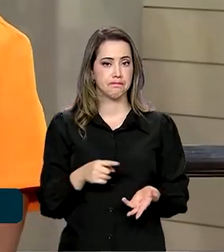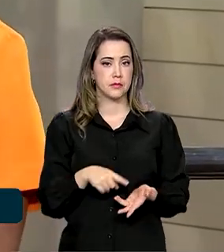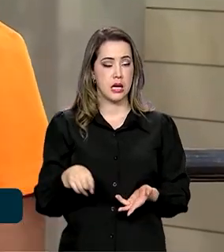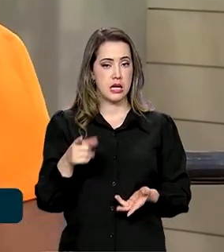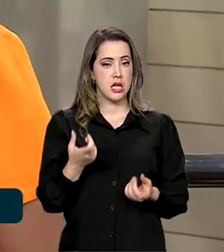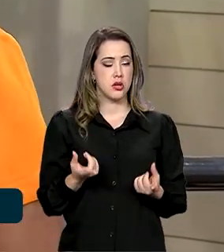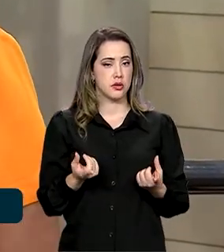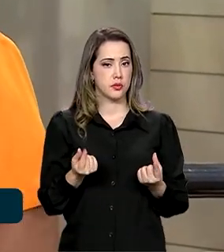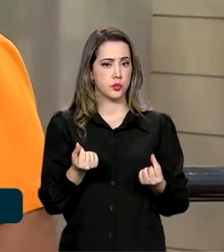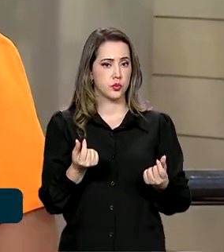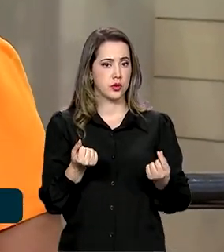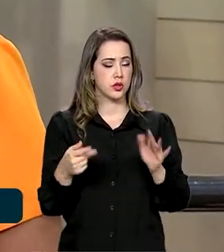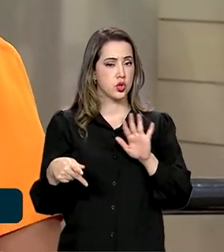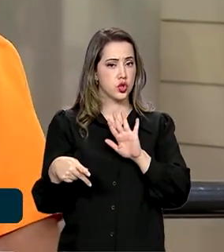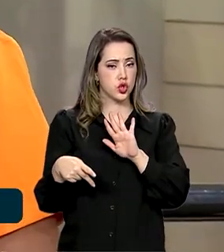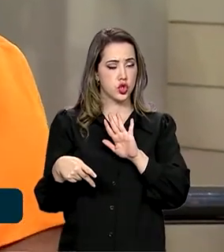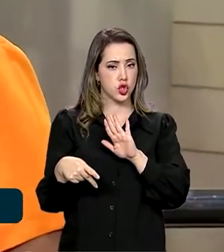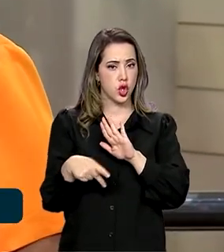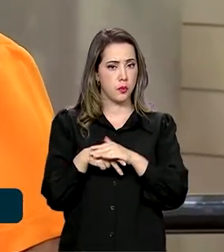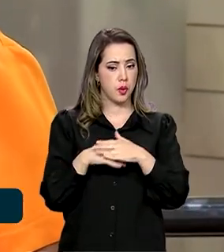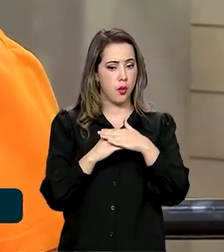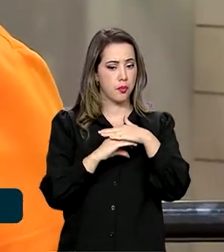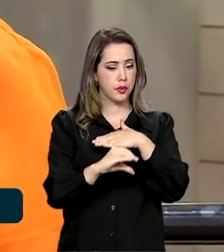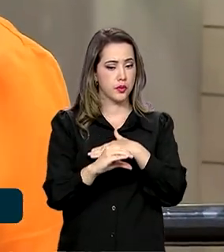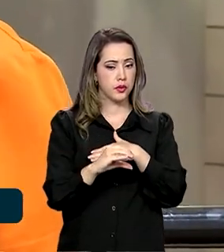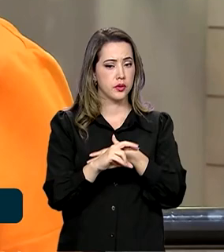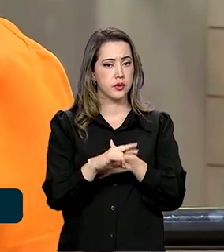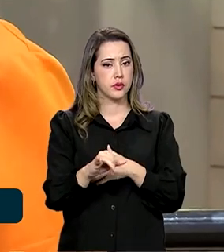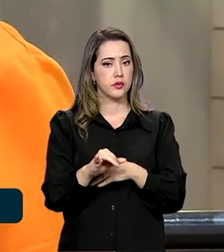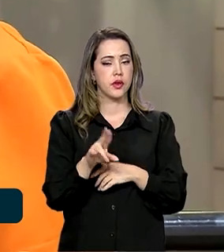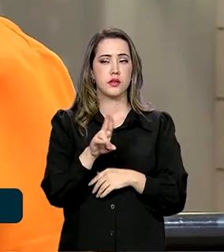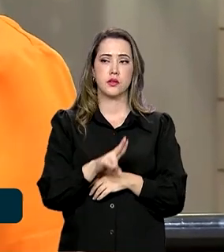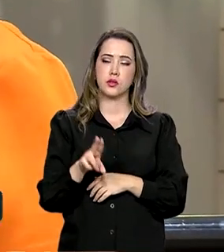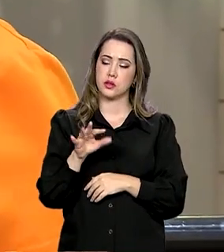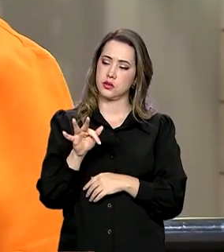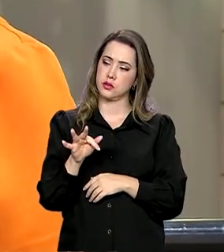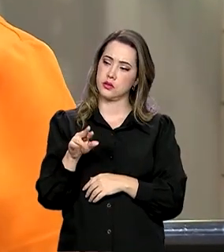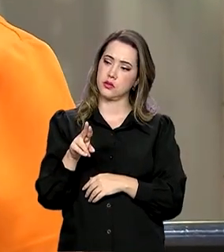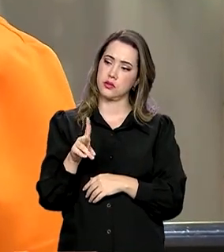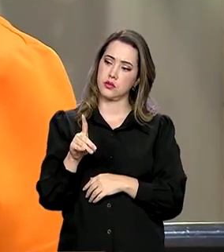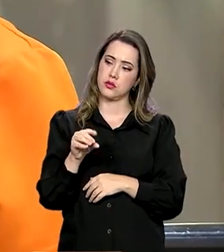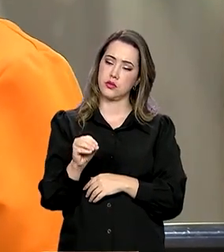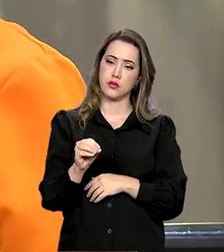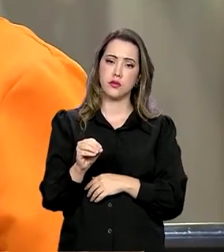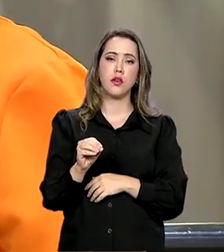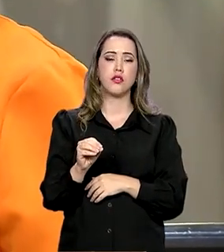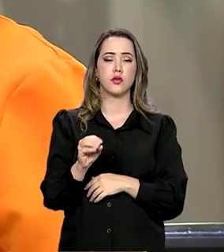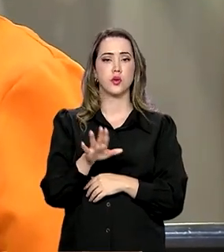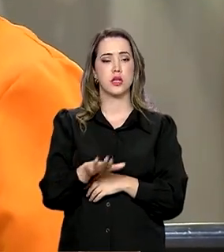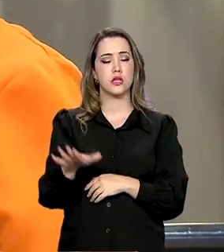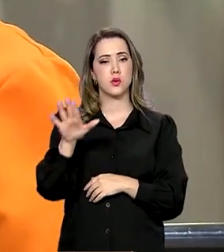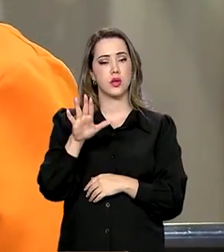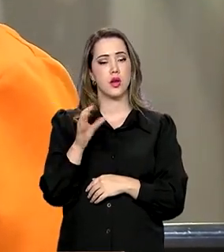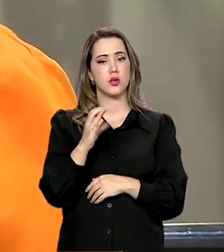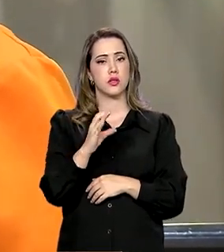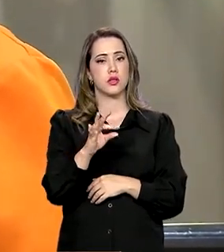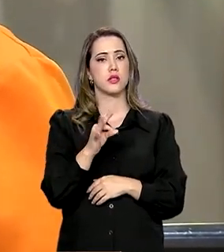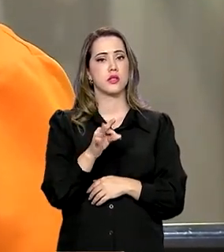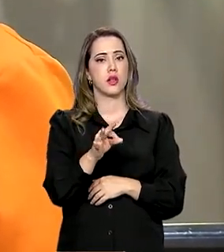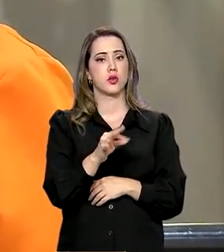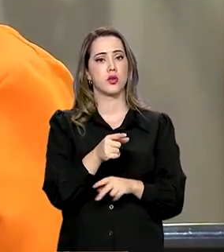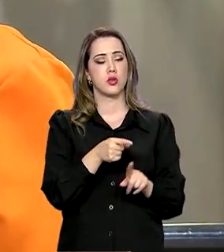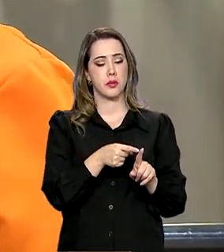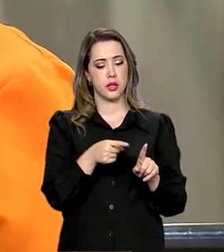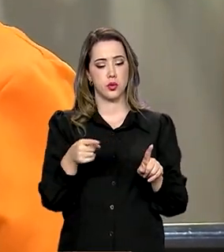ser disponibilizados pelo Fundo Nacional do Desenvolvimento da Ciência e Tecnologia para os próximos três